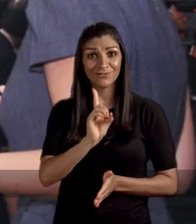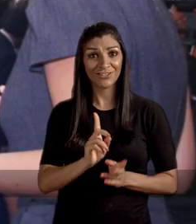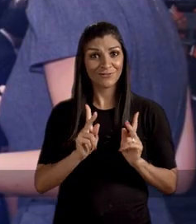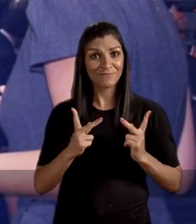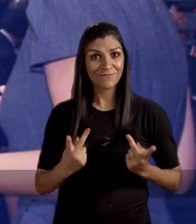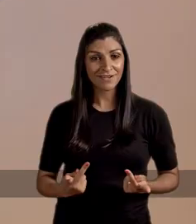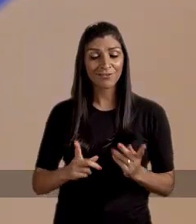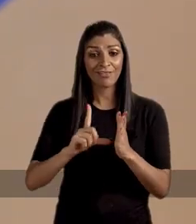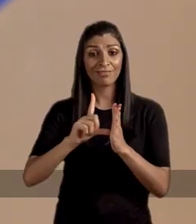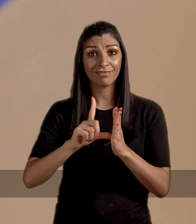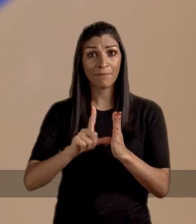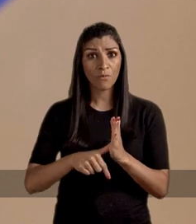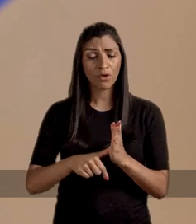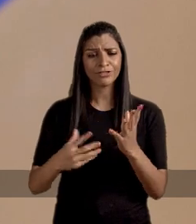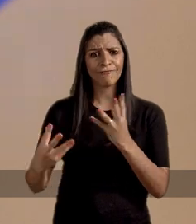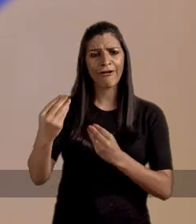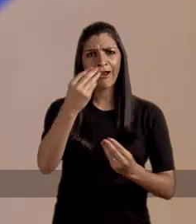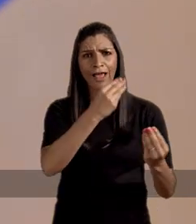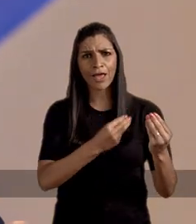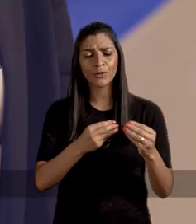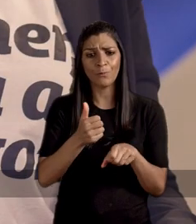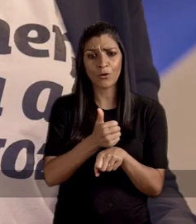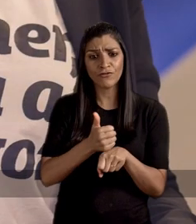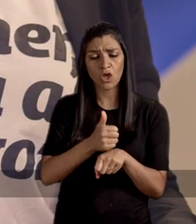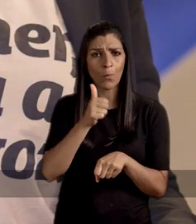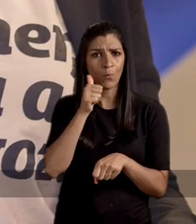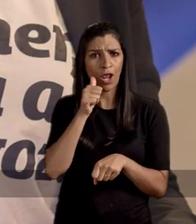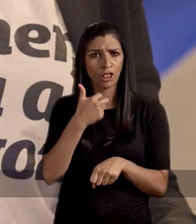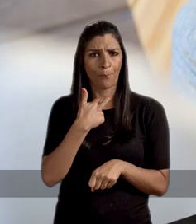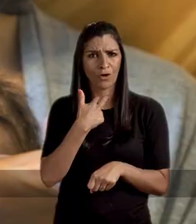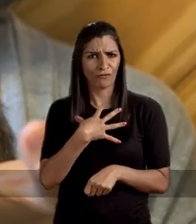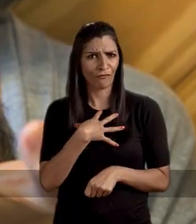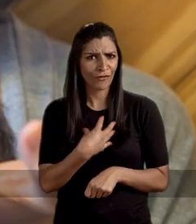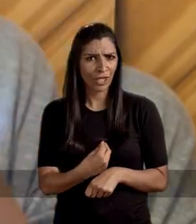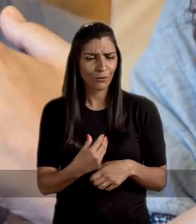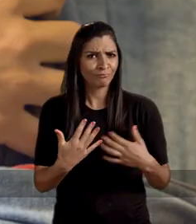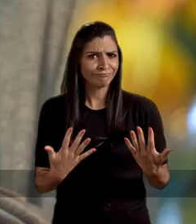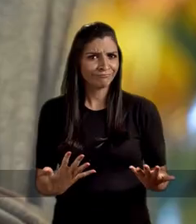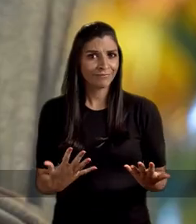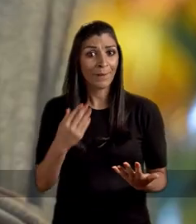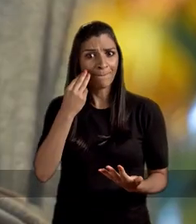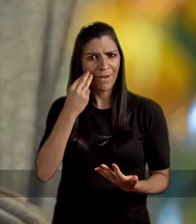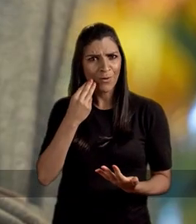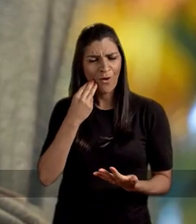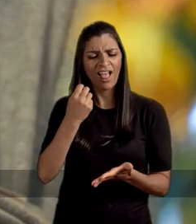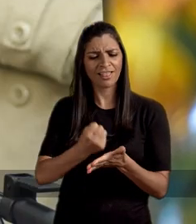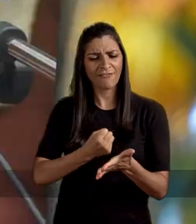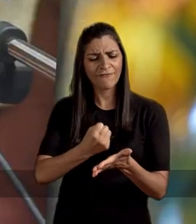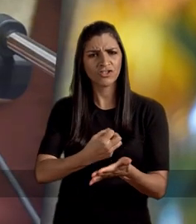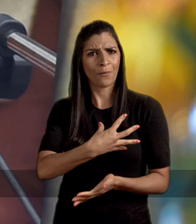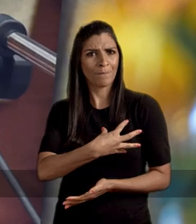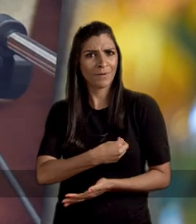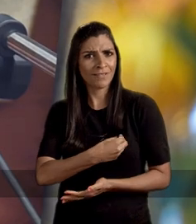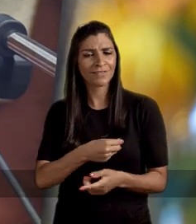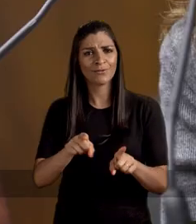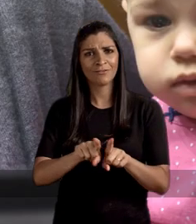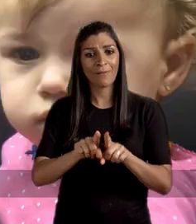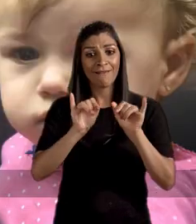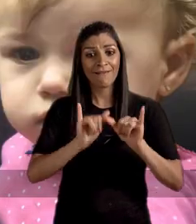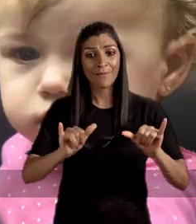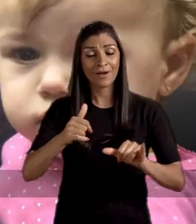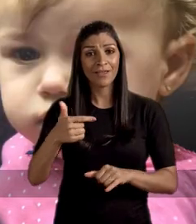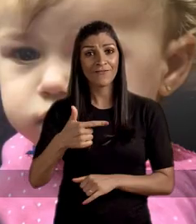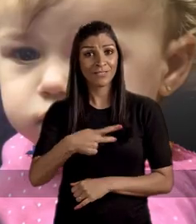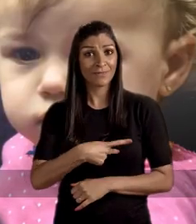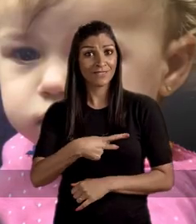Direitos Humanos. Depois, falaram que pra ter carreira, a mulher não pode ter filhos. Ela defendeu a amamentação